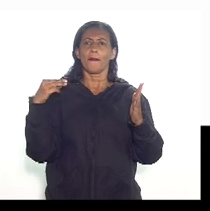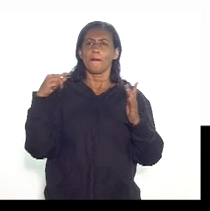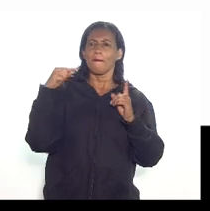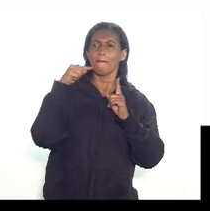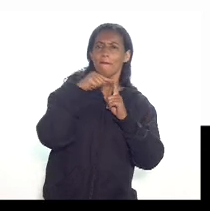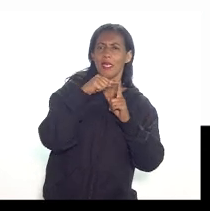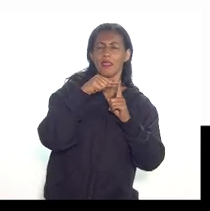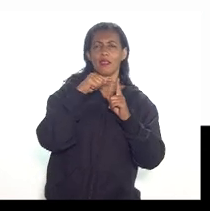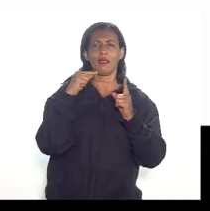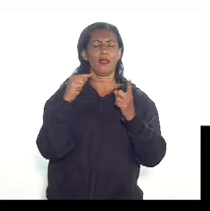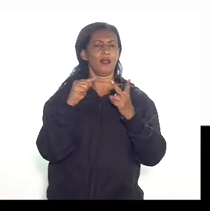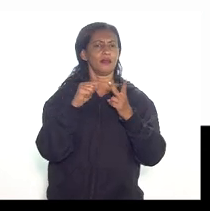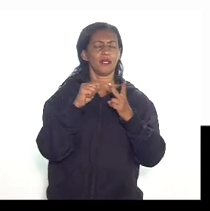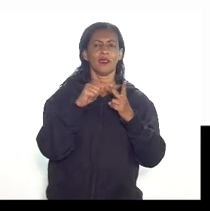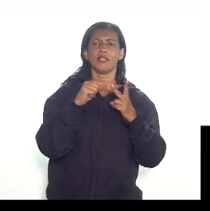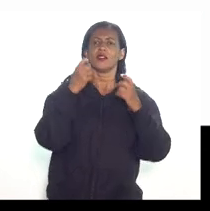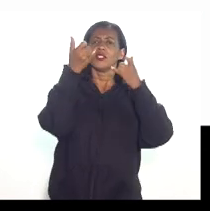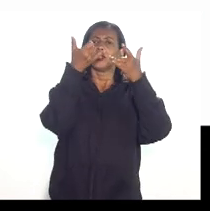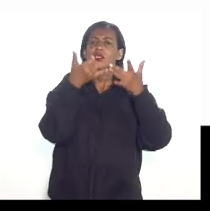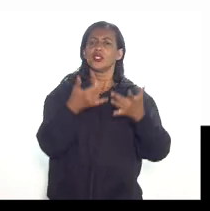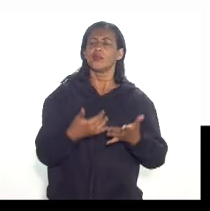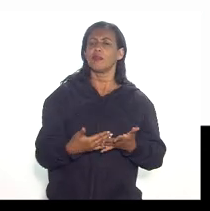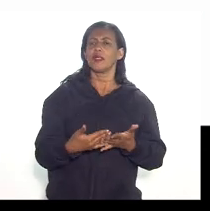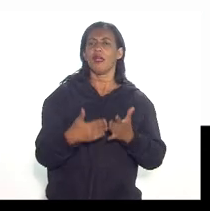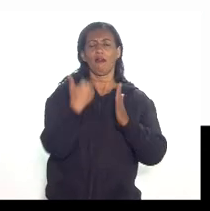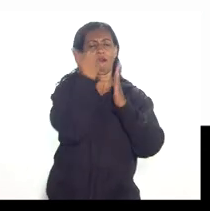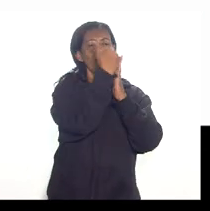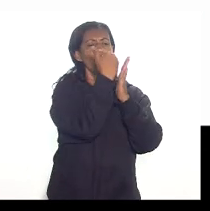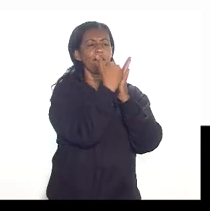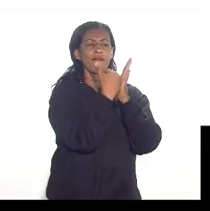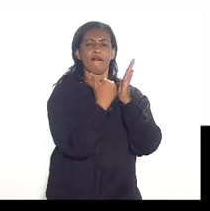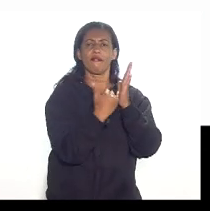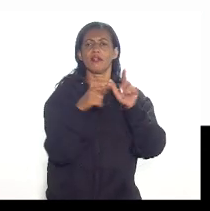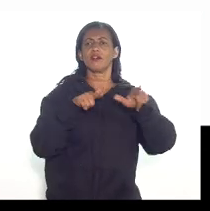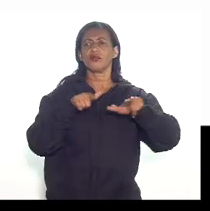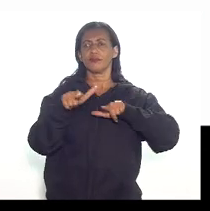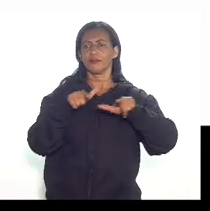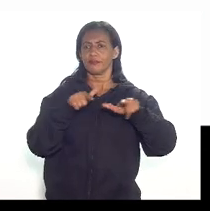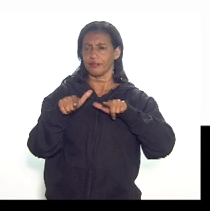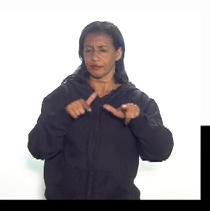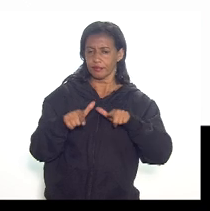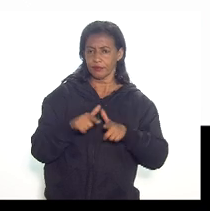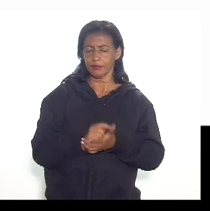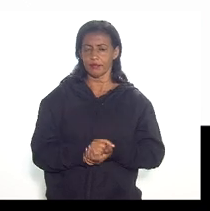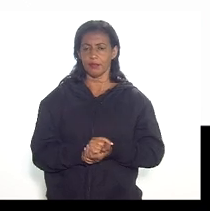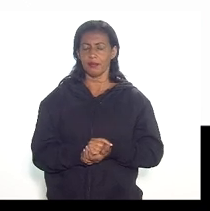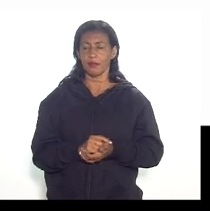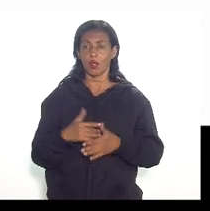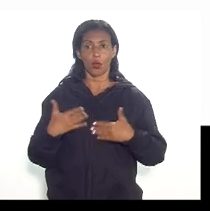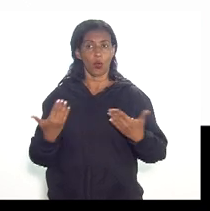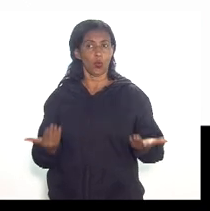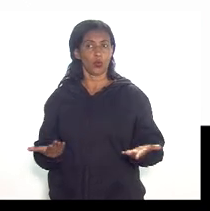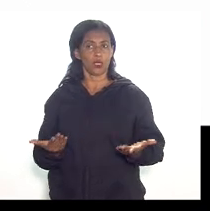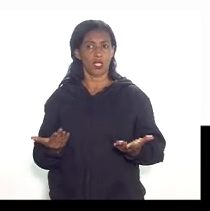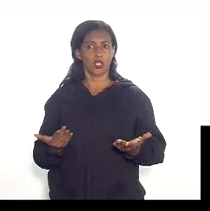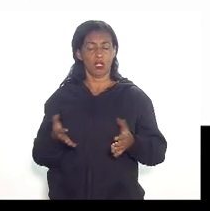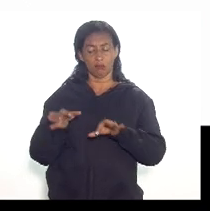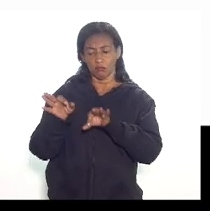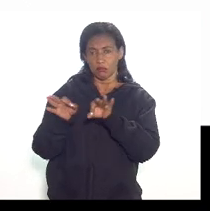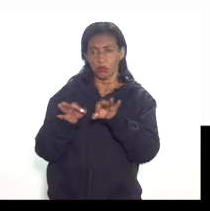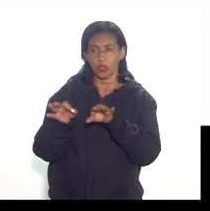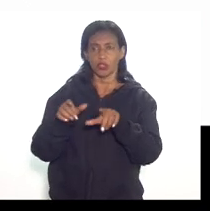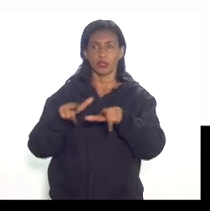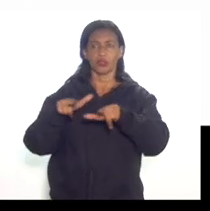atingidas definir etapas ou fases de execução do plano de trabalho ou seja praticamente o plano de trabalho era